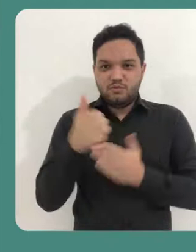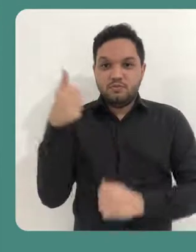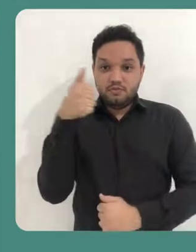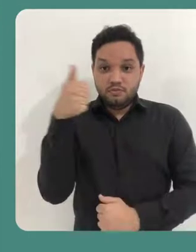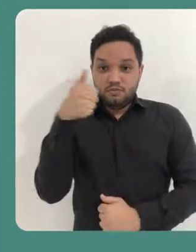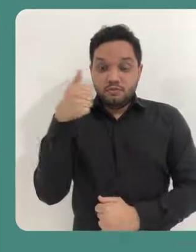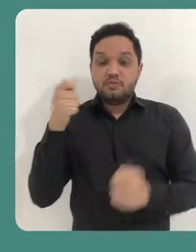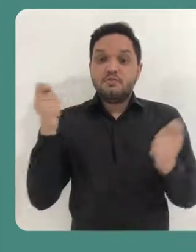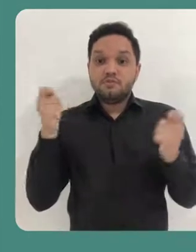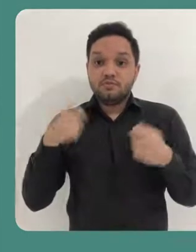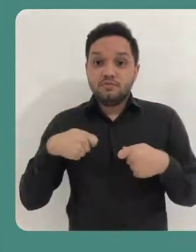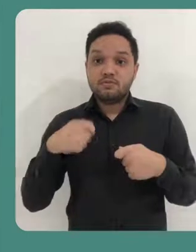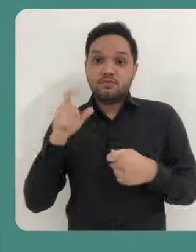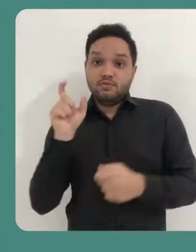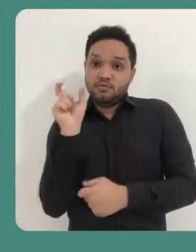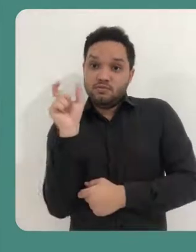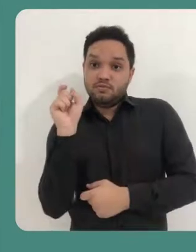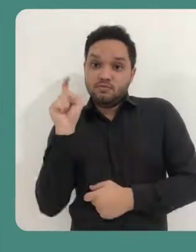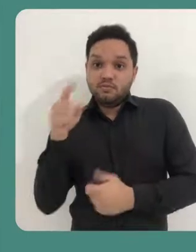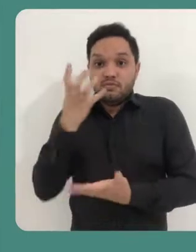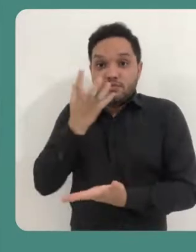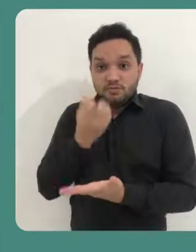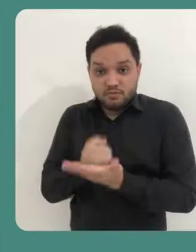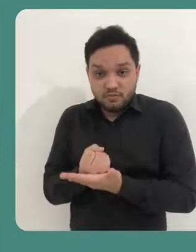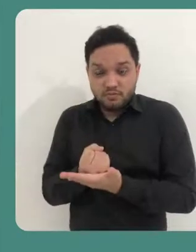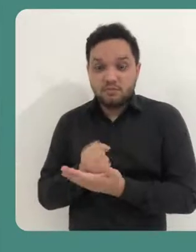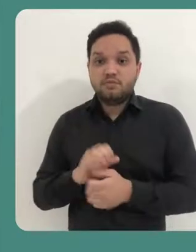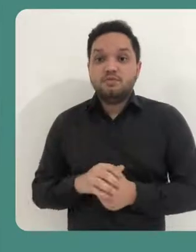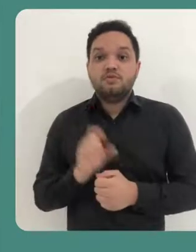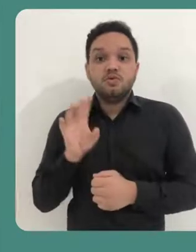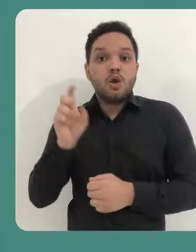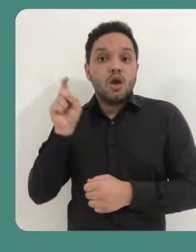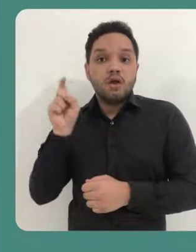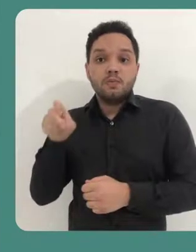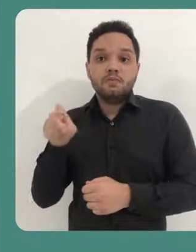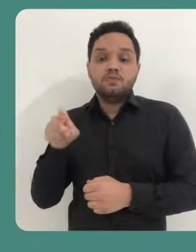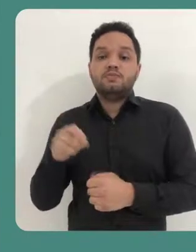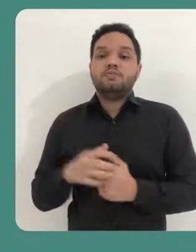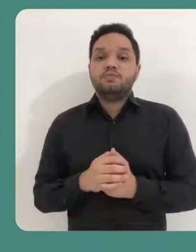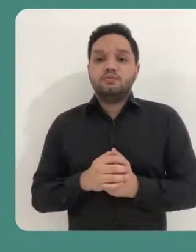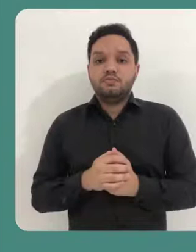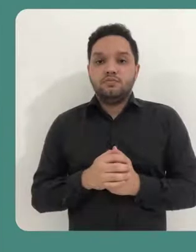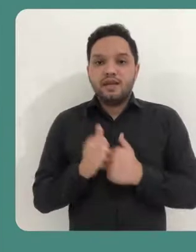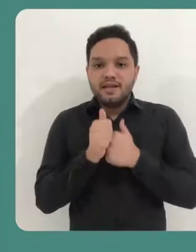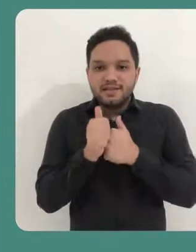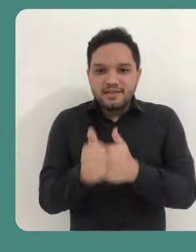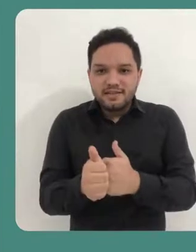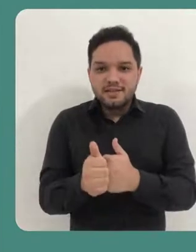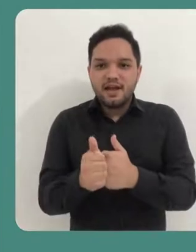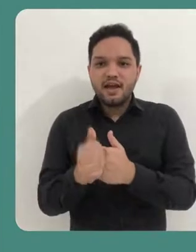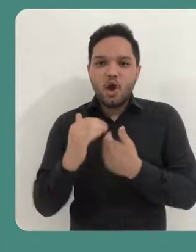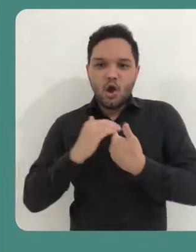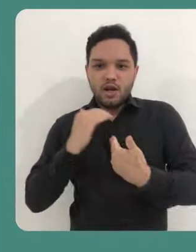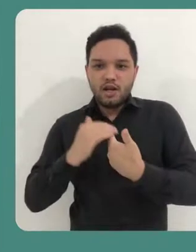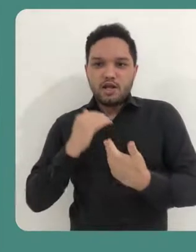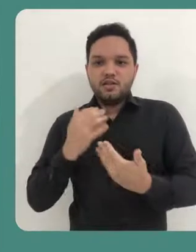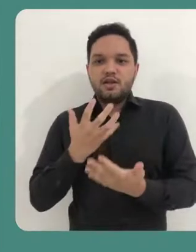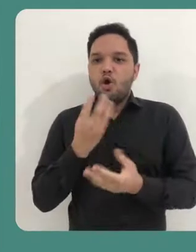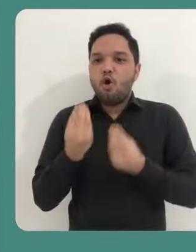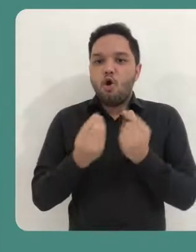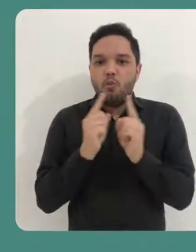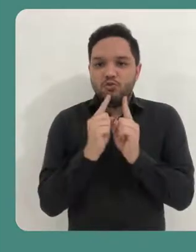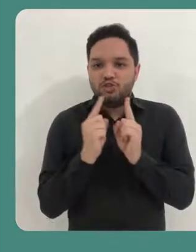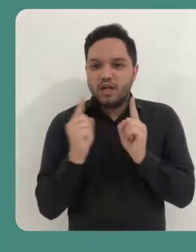inicial do CIMAP Tools tem um botão de download, basta clicar e seguir todas as orientações de